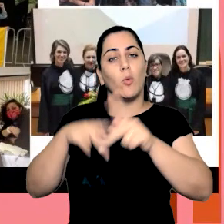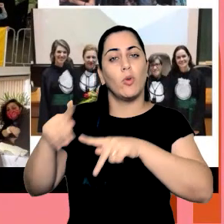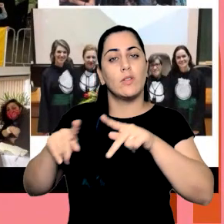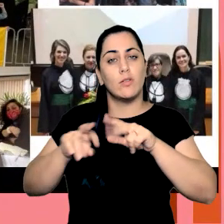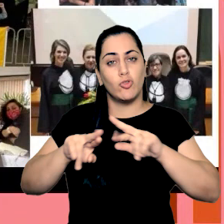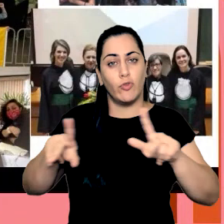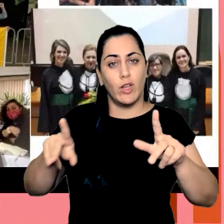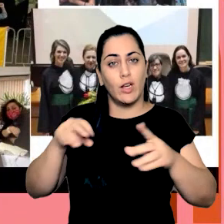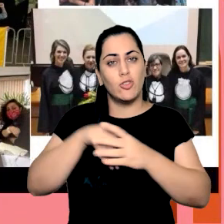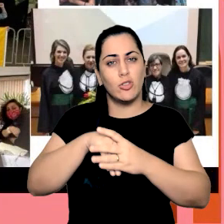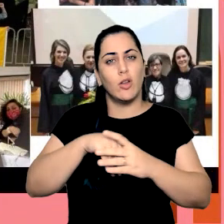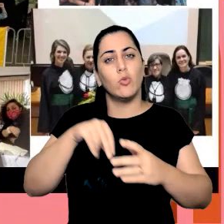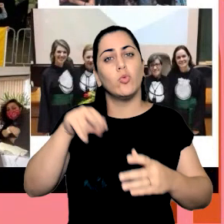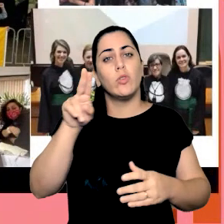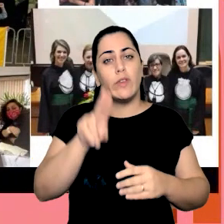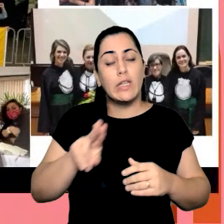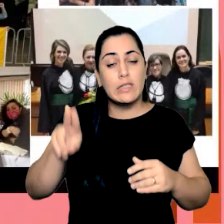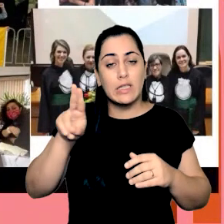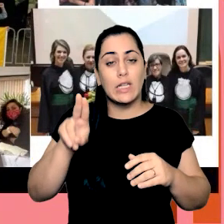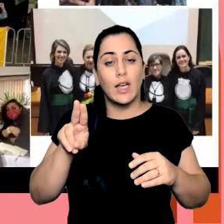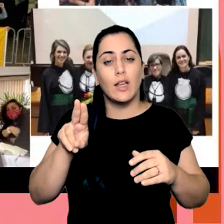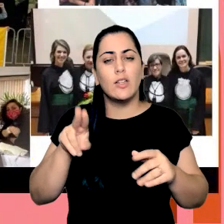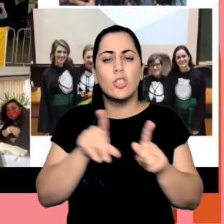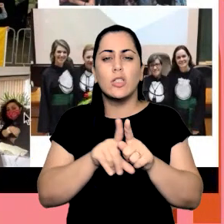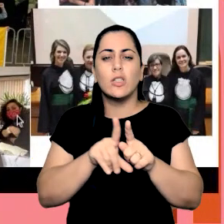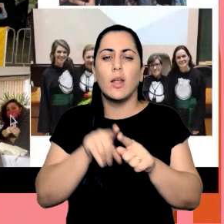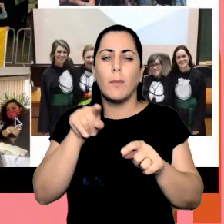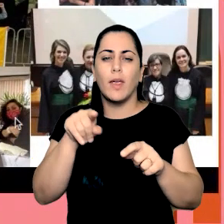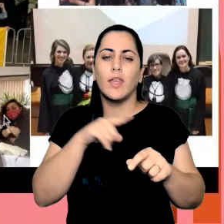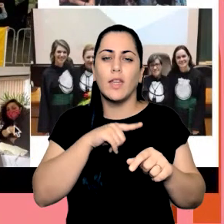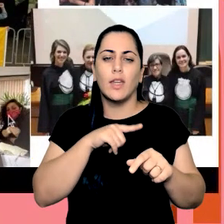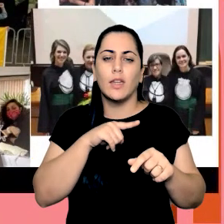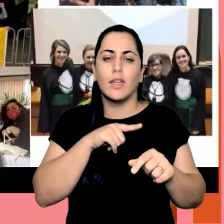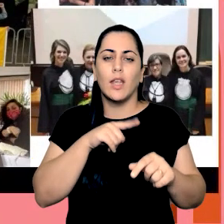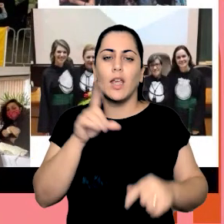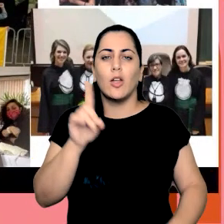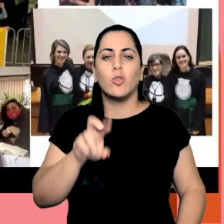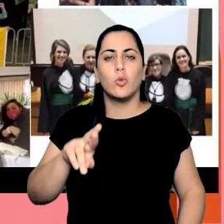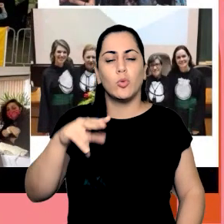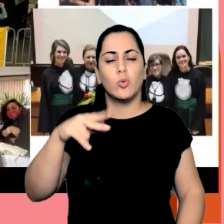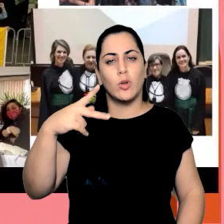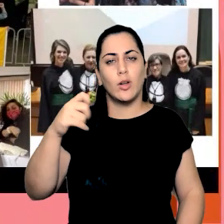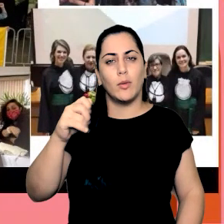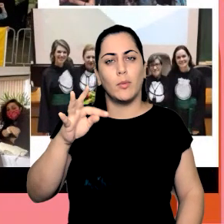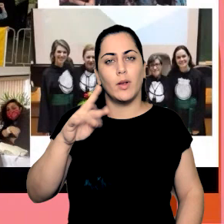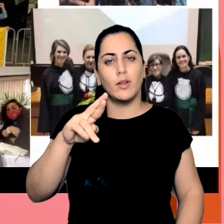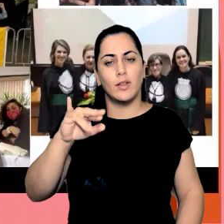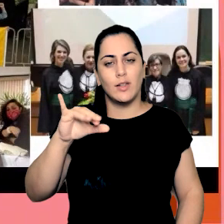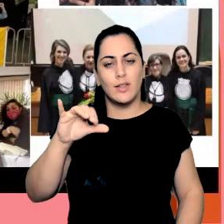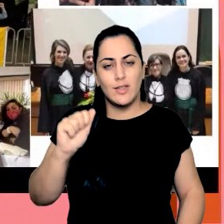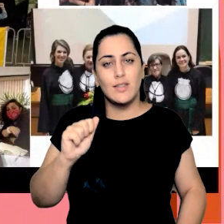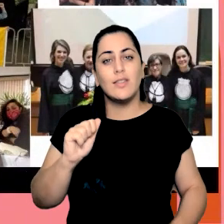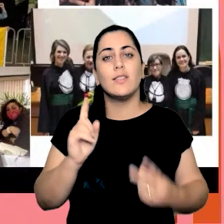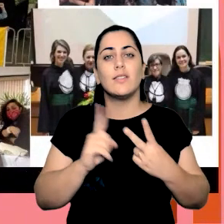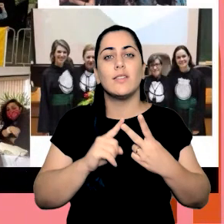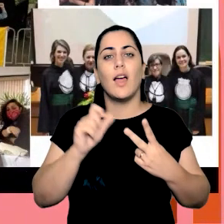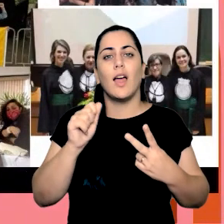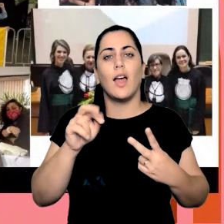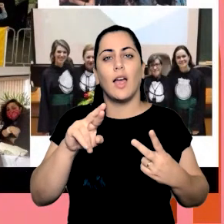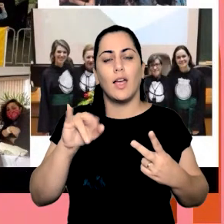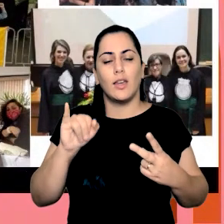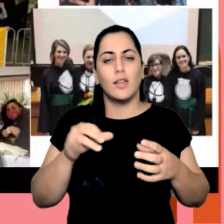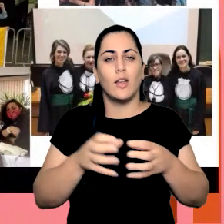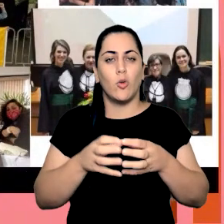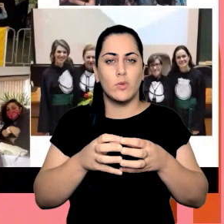da nossa universidade, e aqui no cantinho a doutora Patrícia Rocha, o doutor Ari, que também fazem parte da